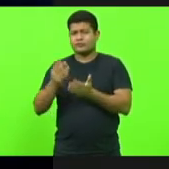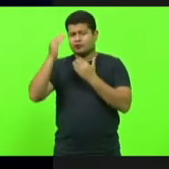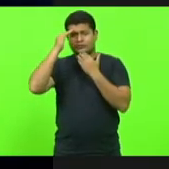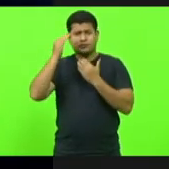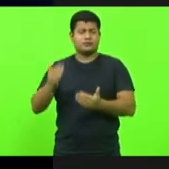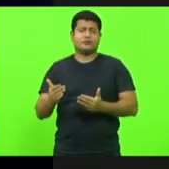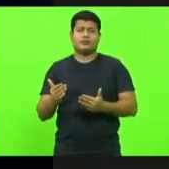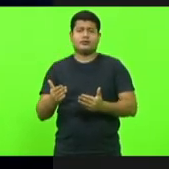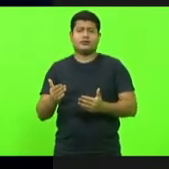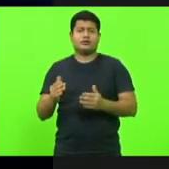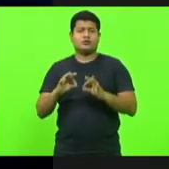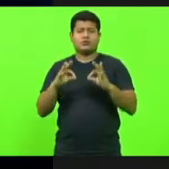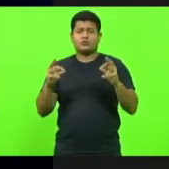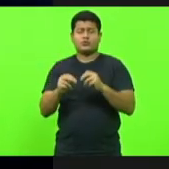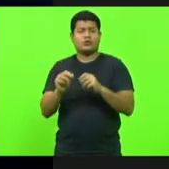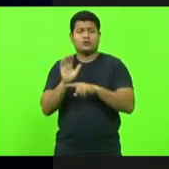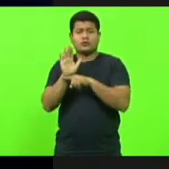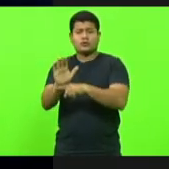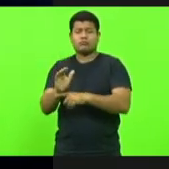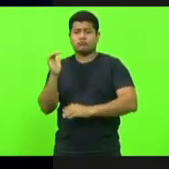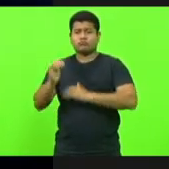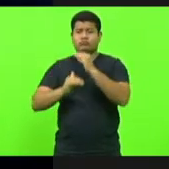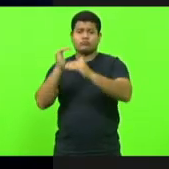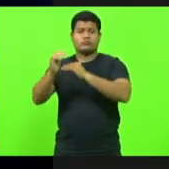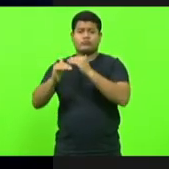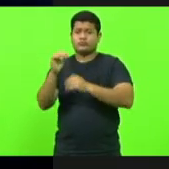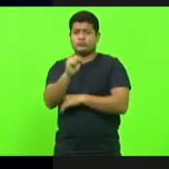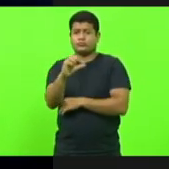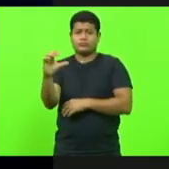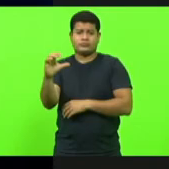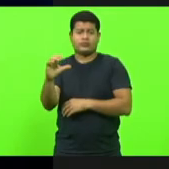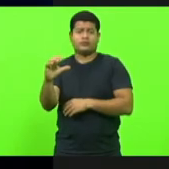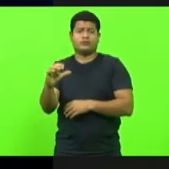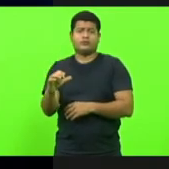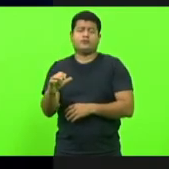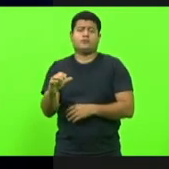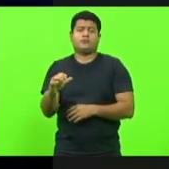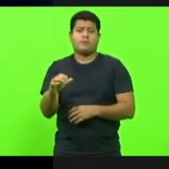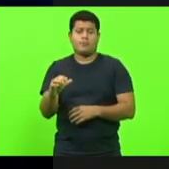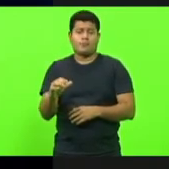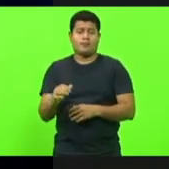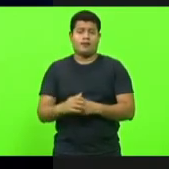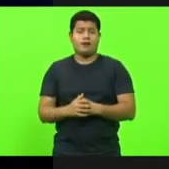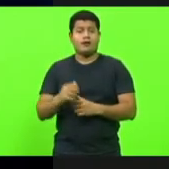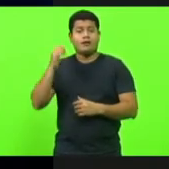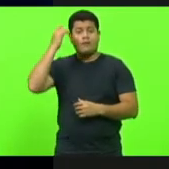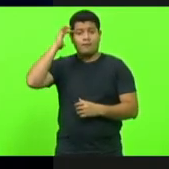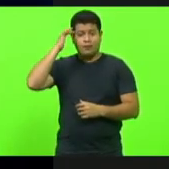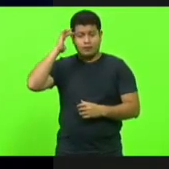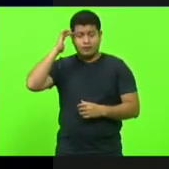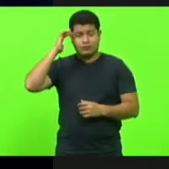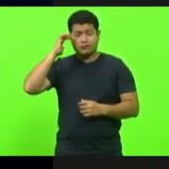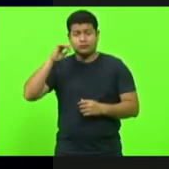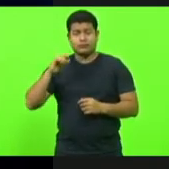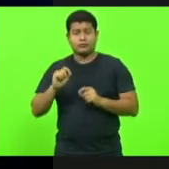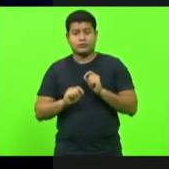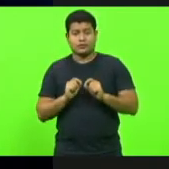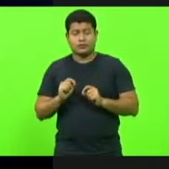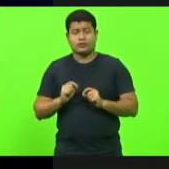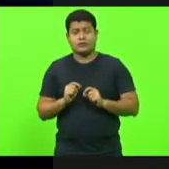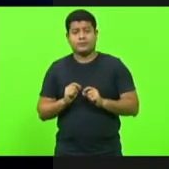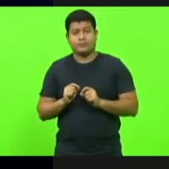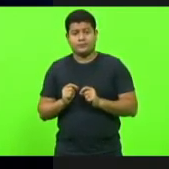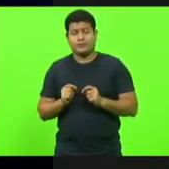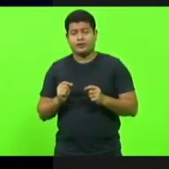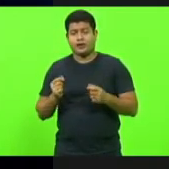contribuem para o desenvolvimento dos municípios. E acho que essas atitudes,